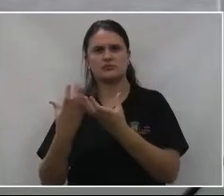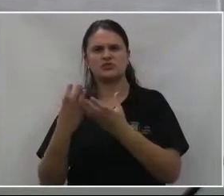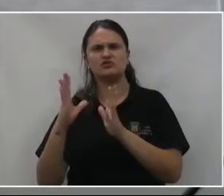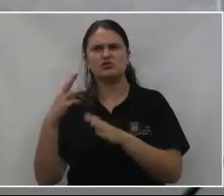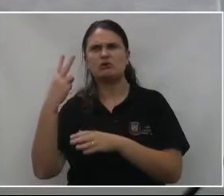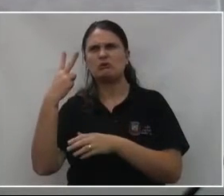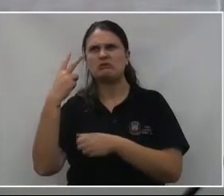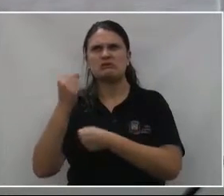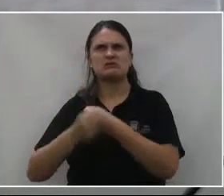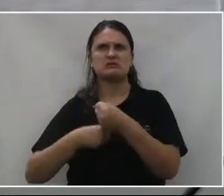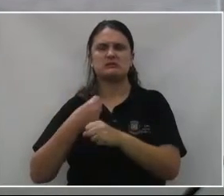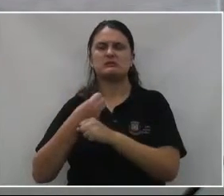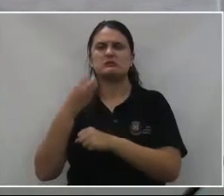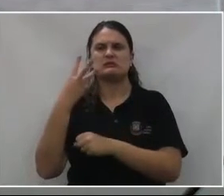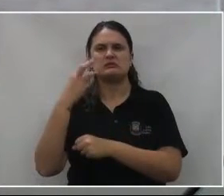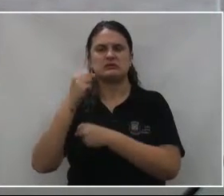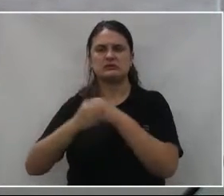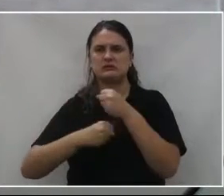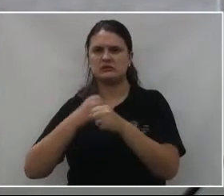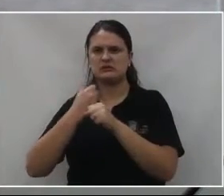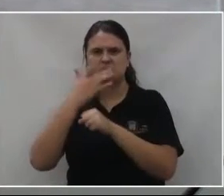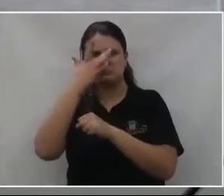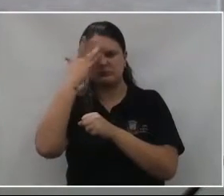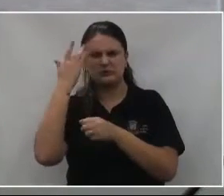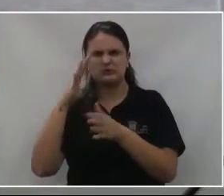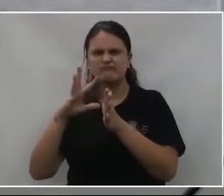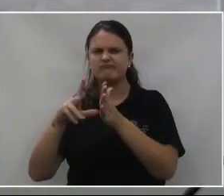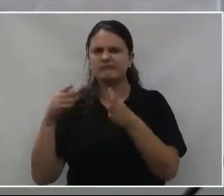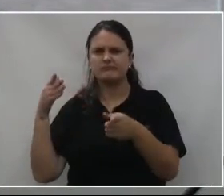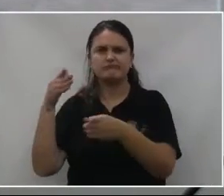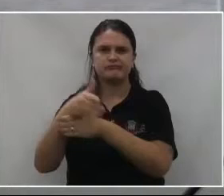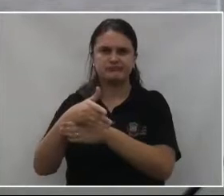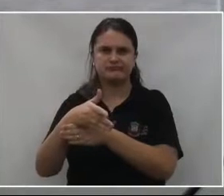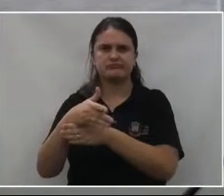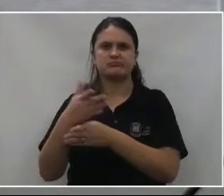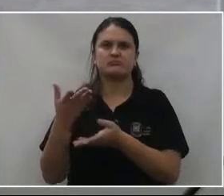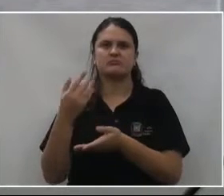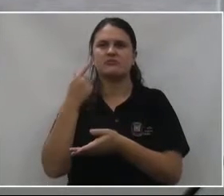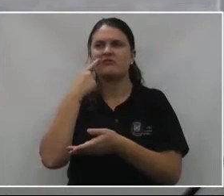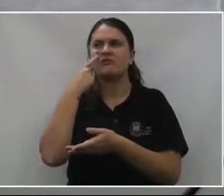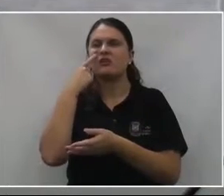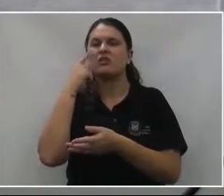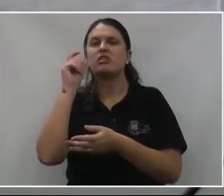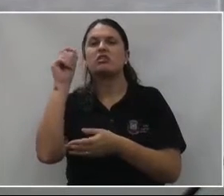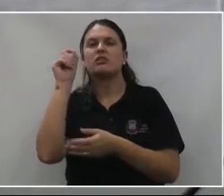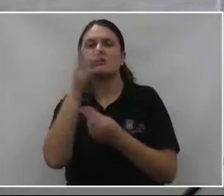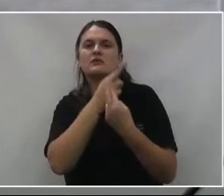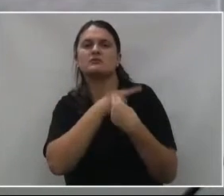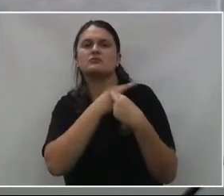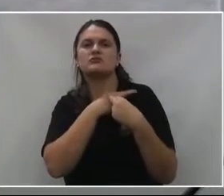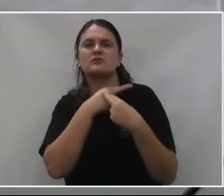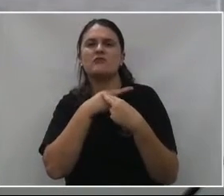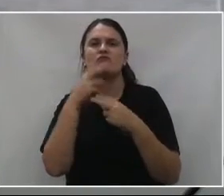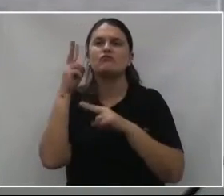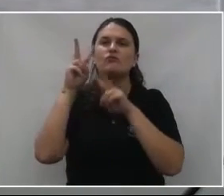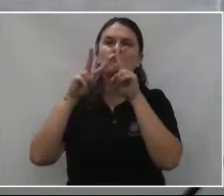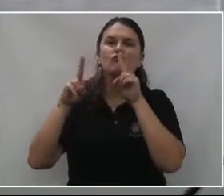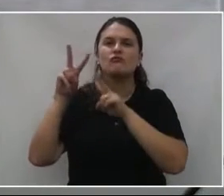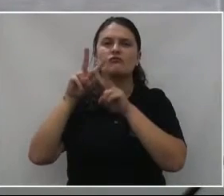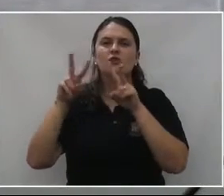anos, três anos. Eu queria que alguém responsável fosse lá para ver a situação